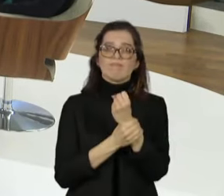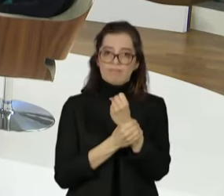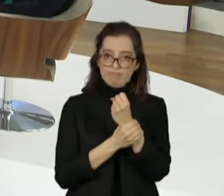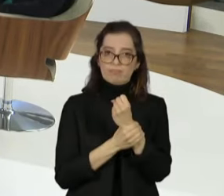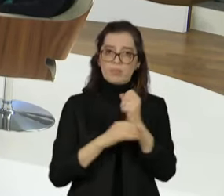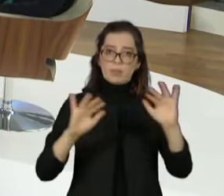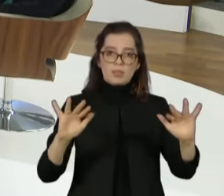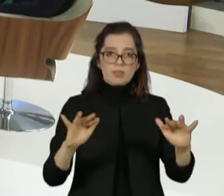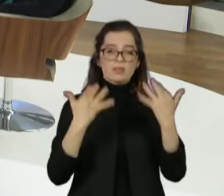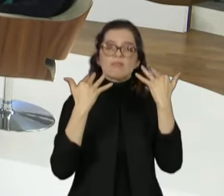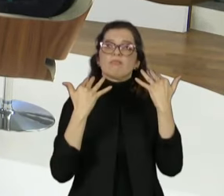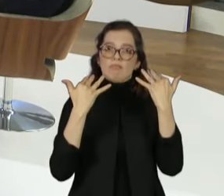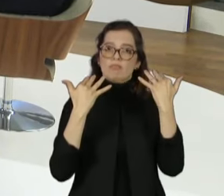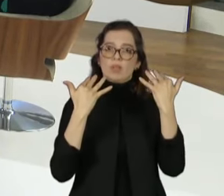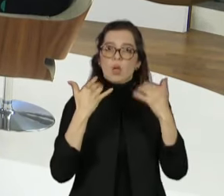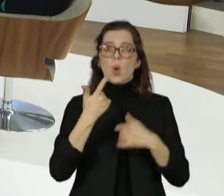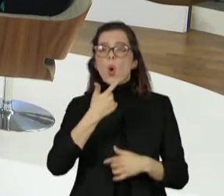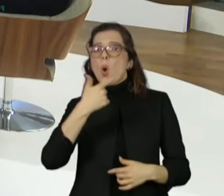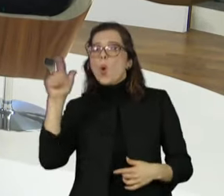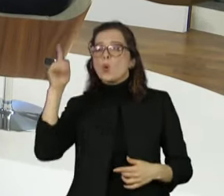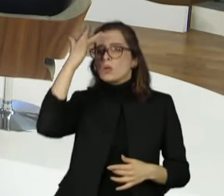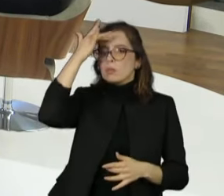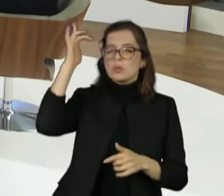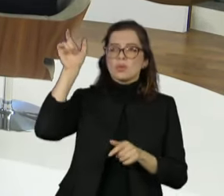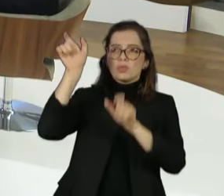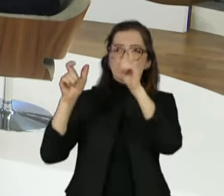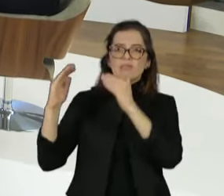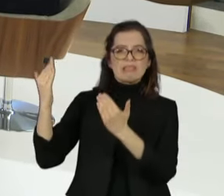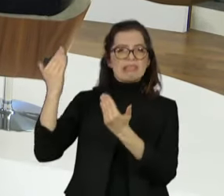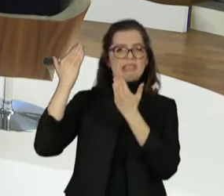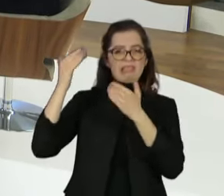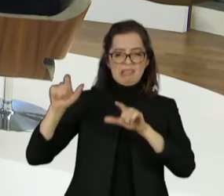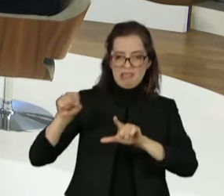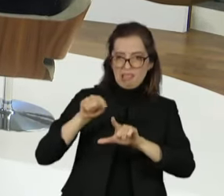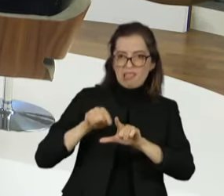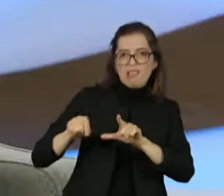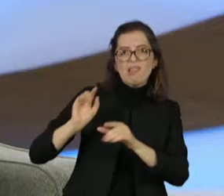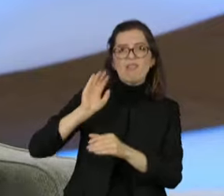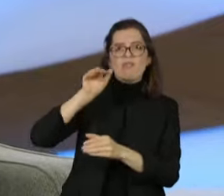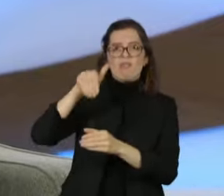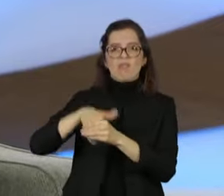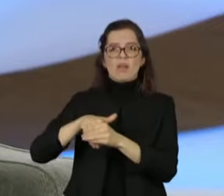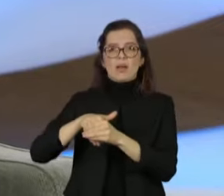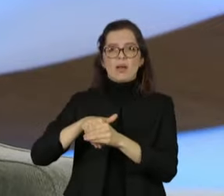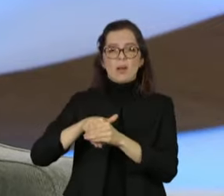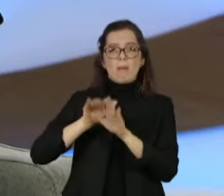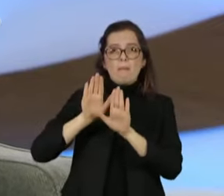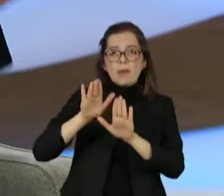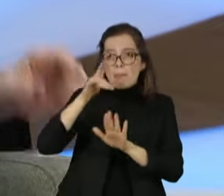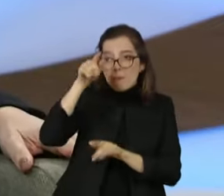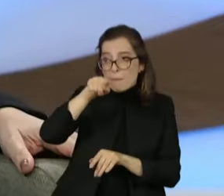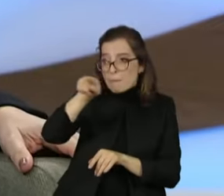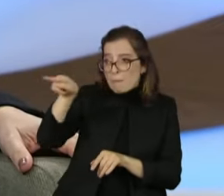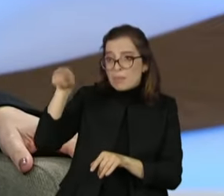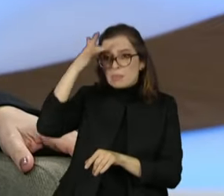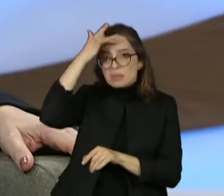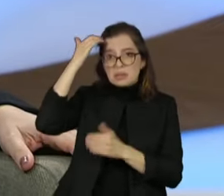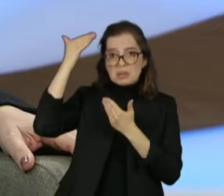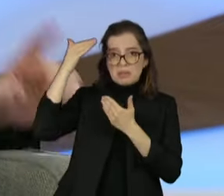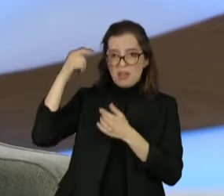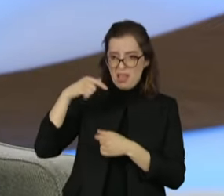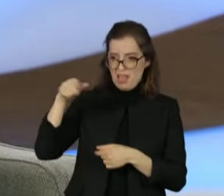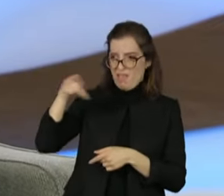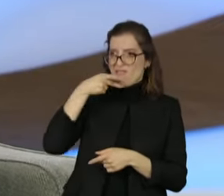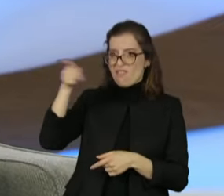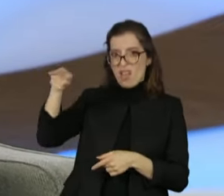questionamento sobre a segurança das urnas. E foi quando eu disse, o eleitor quer saber, será que o meu voto... Então, foi nesse contexto que eu fiz.